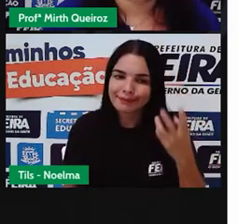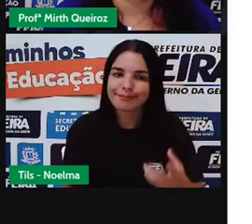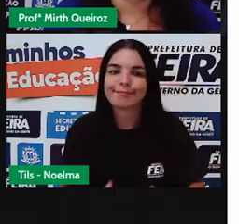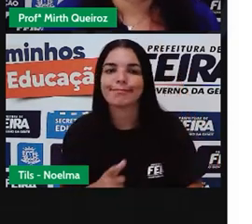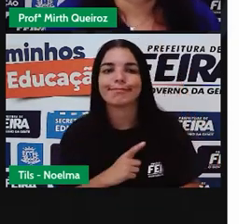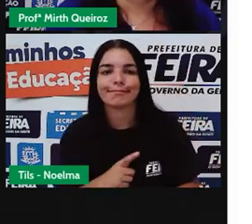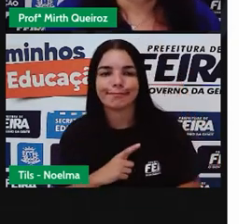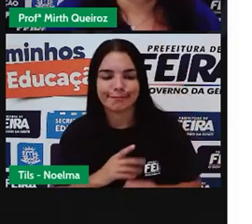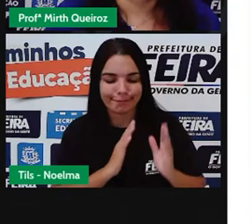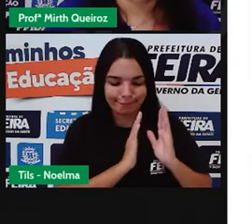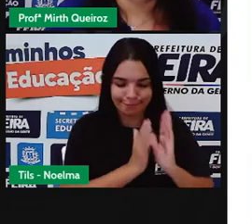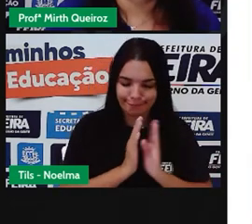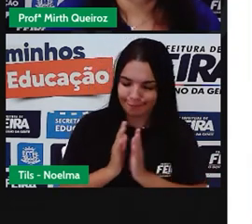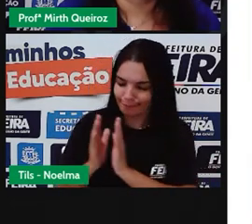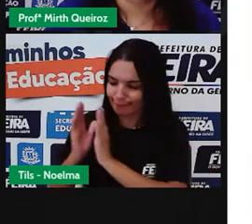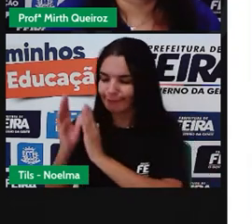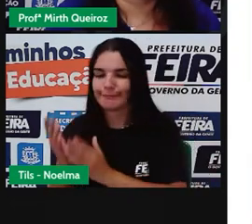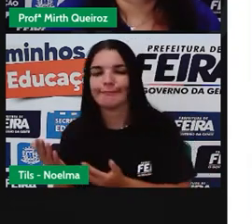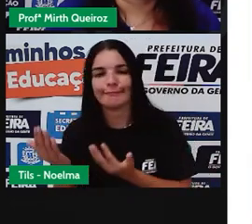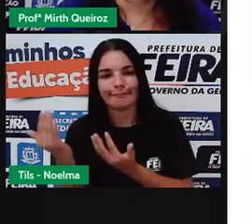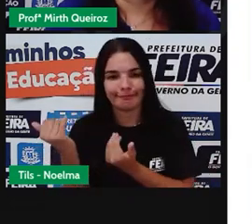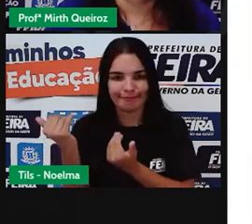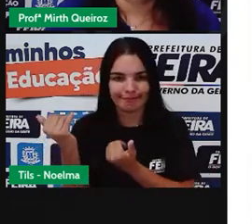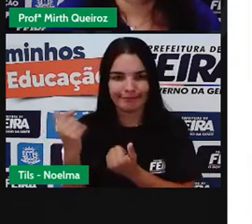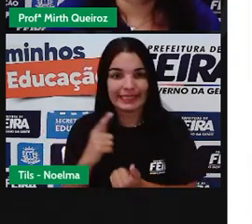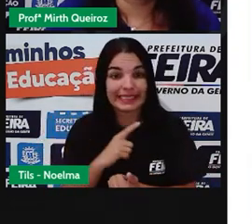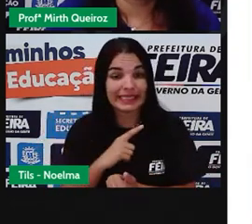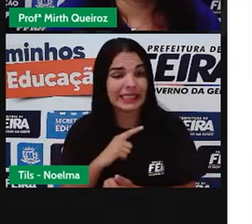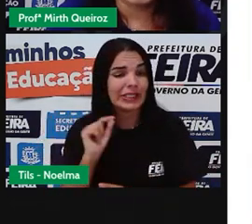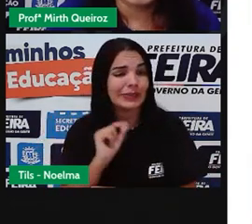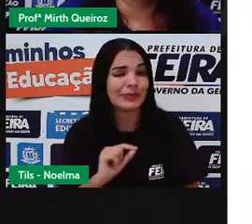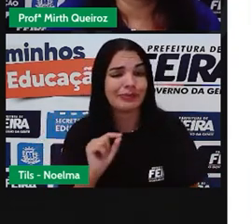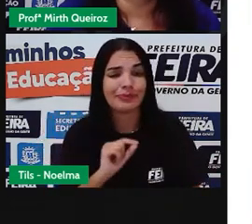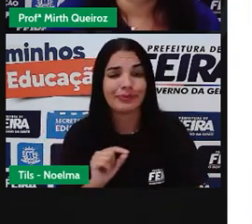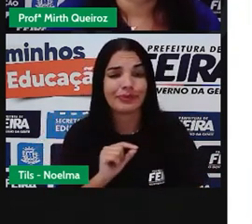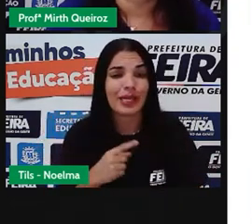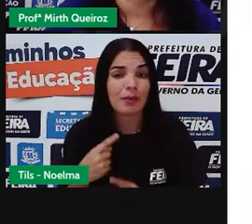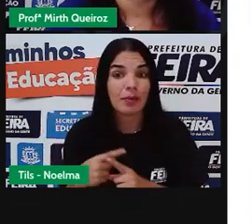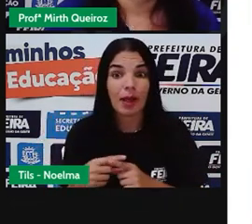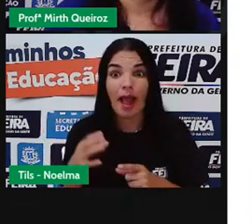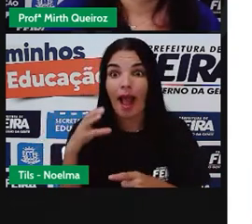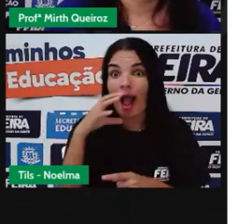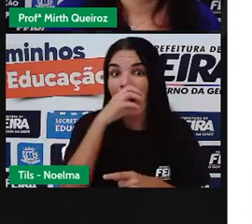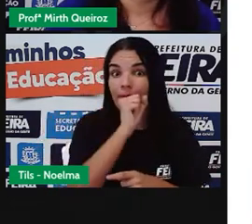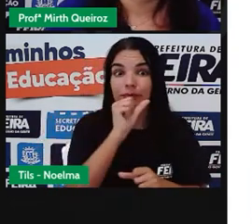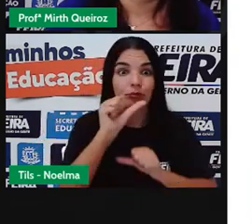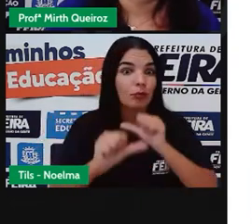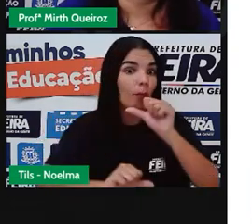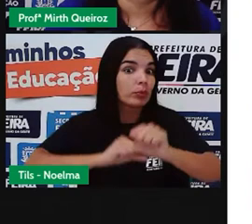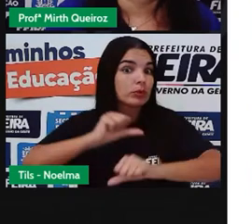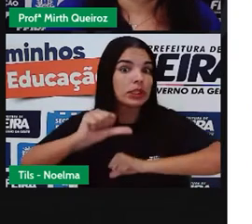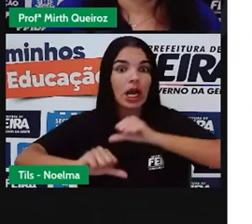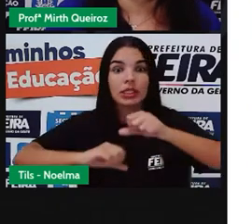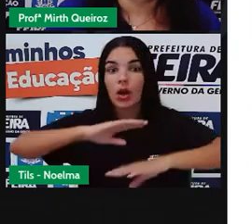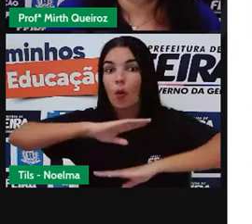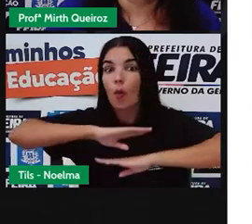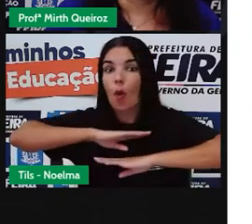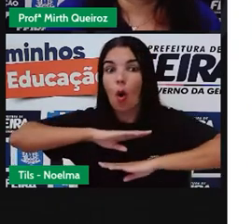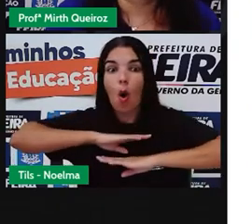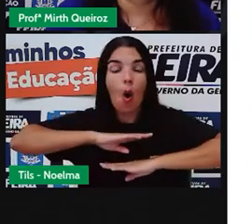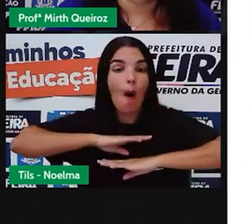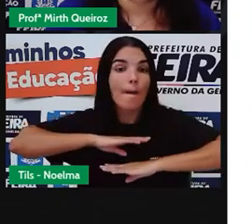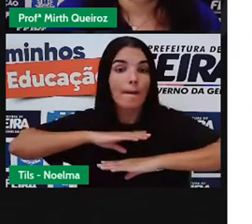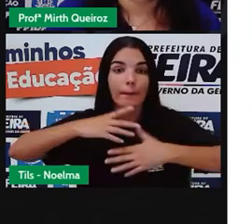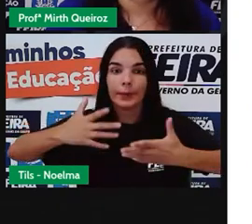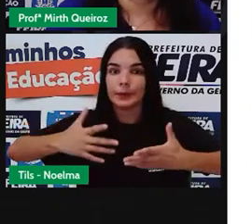grandes durante esse período de puberdade, por conta das rápidas mudanças que há no nosso corpo. E aí,